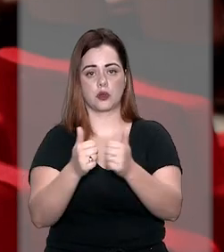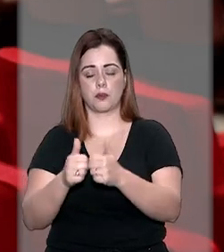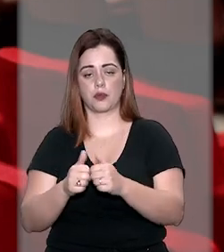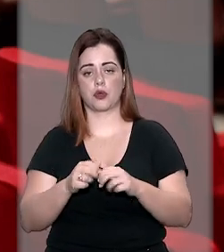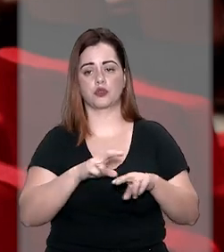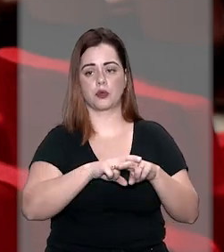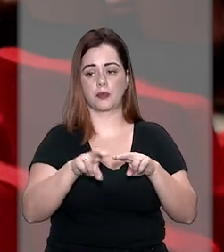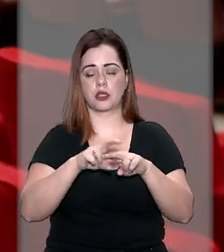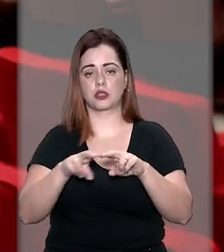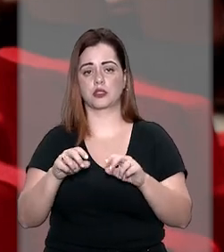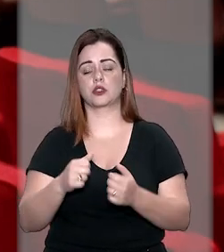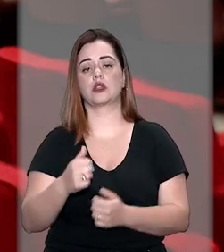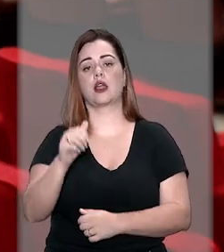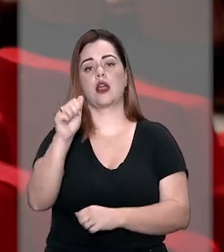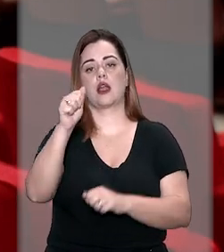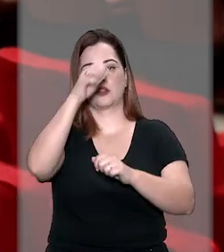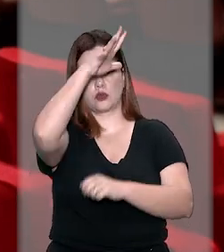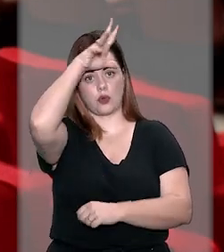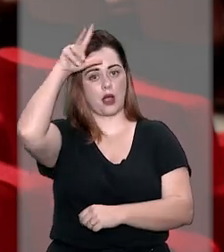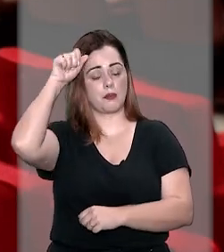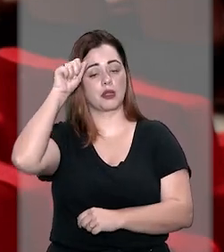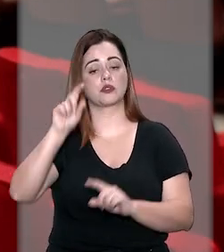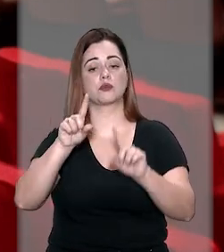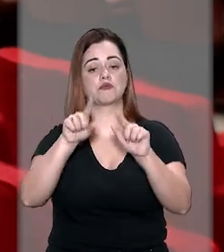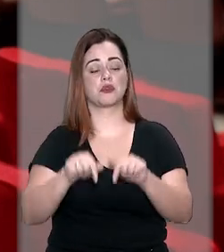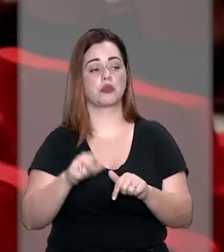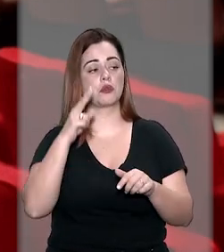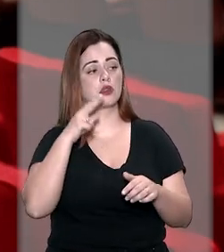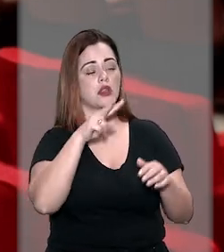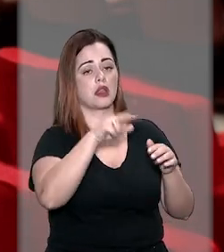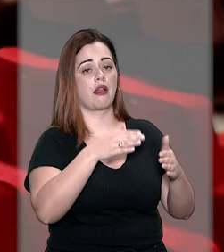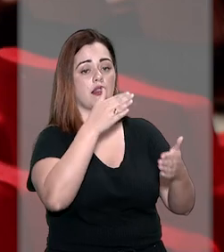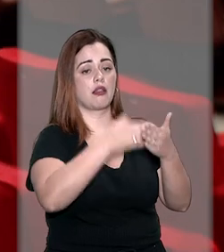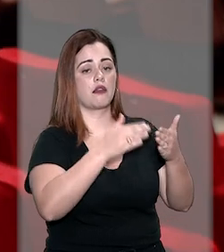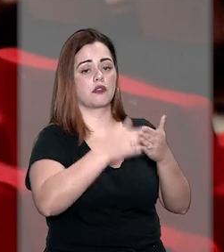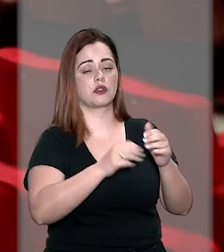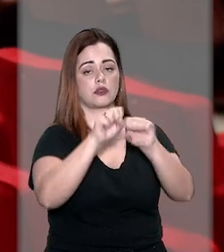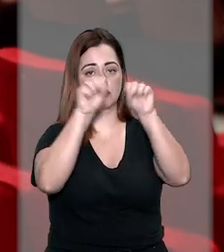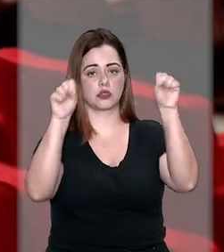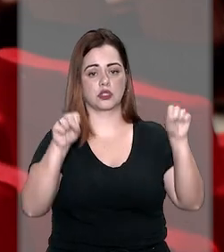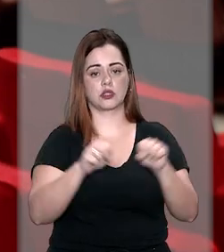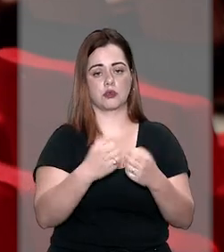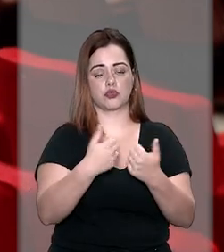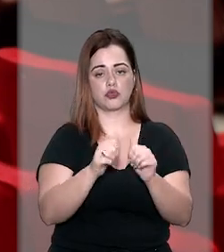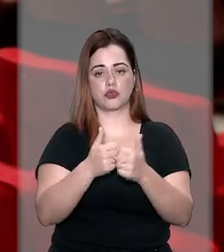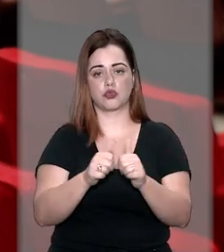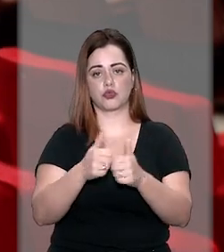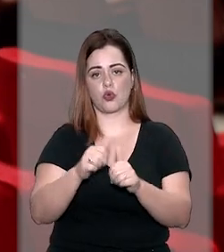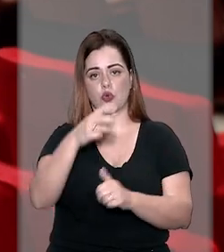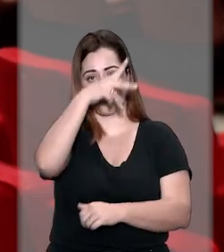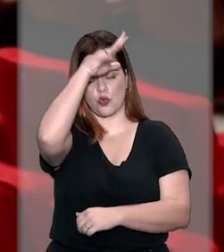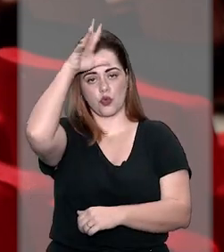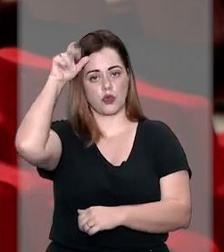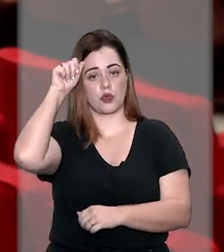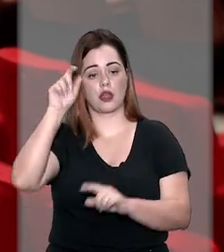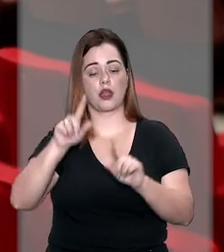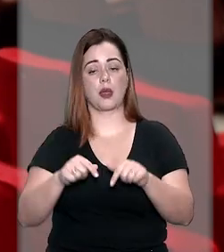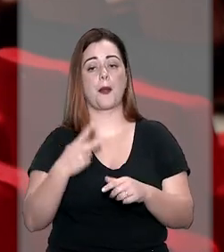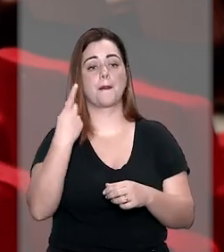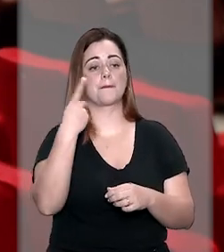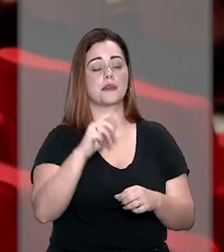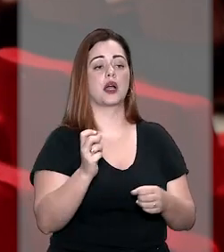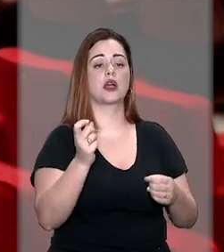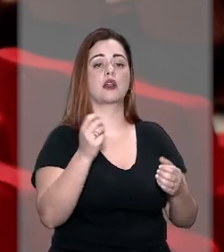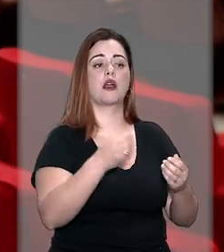Passageiros do Estado do Amazonas pleiteou a nulidade da intervenção no sistema de ônibus de Manaus e do direcionamento